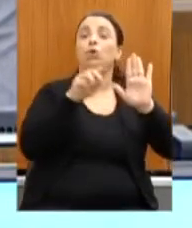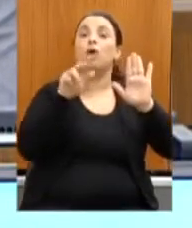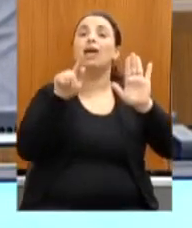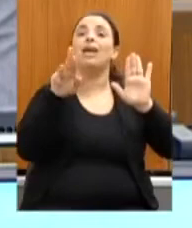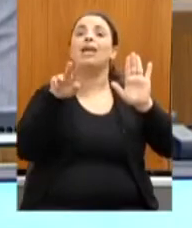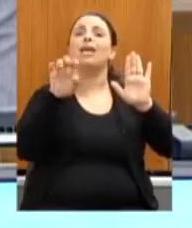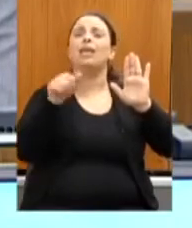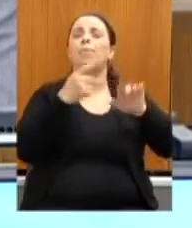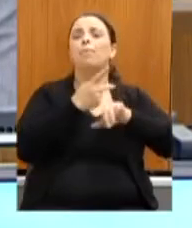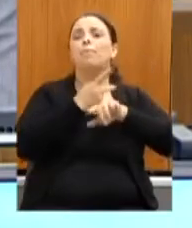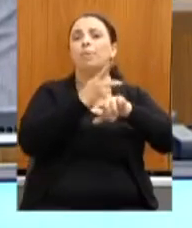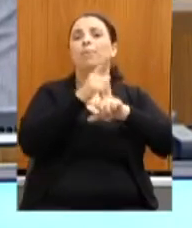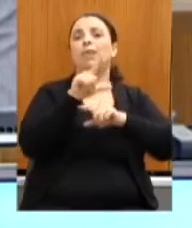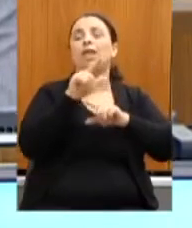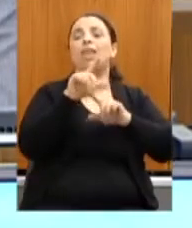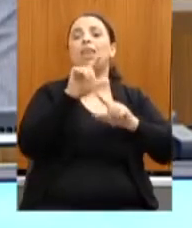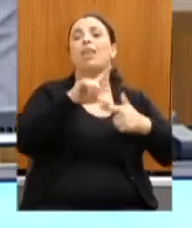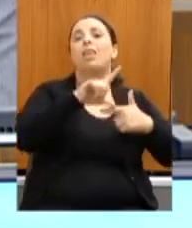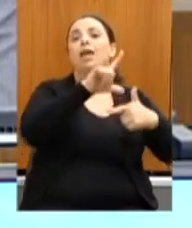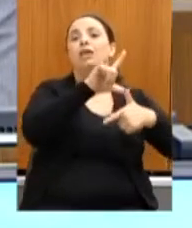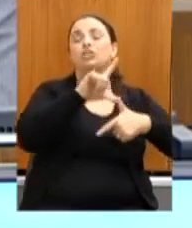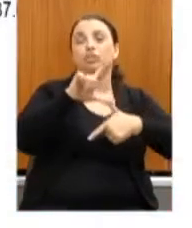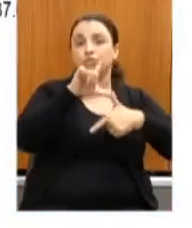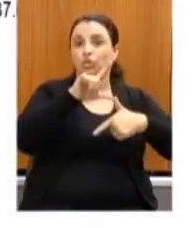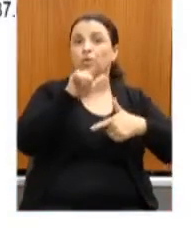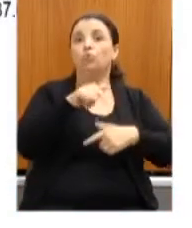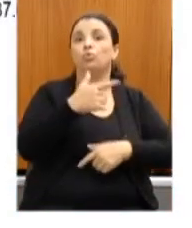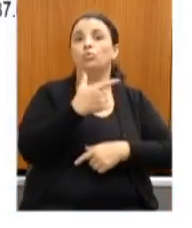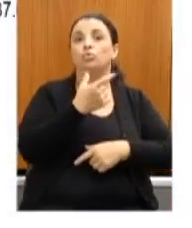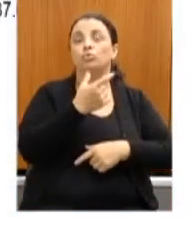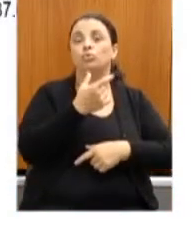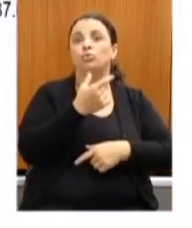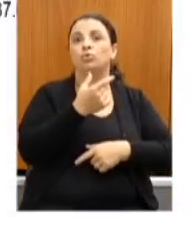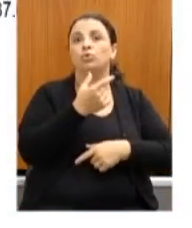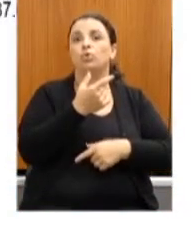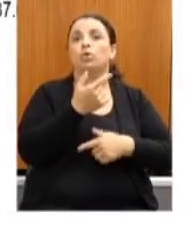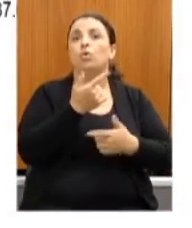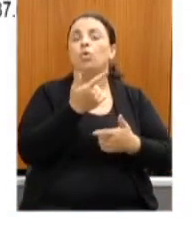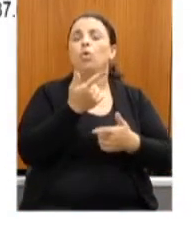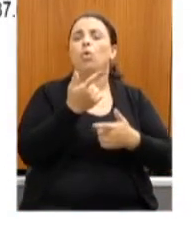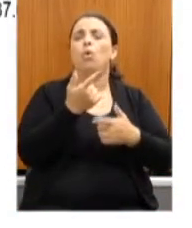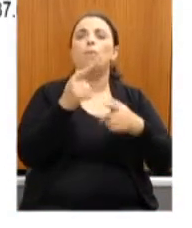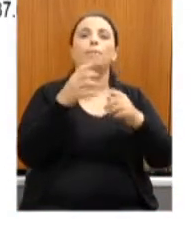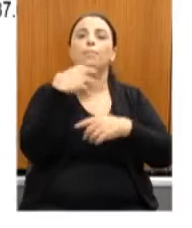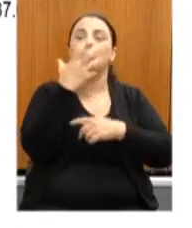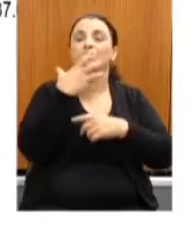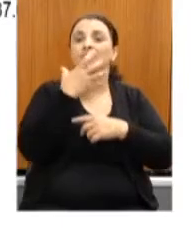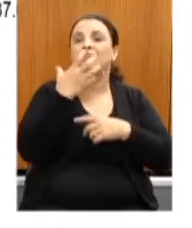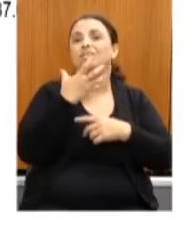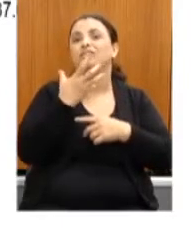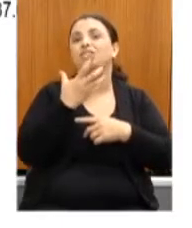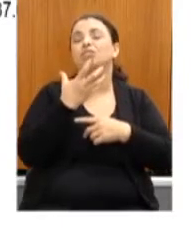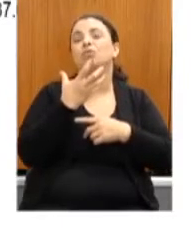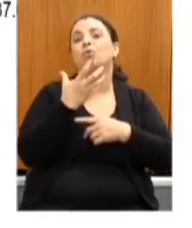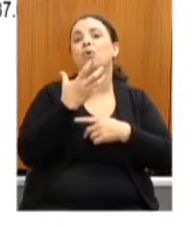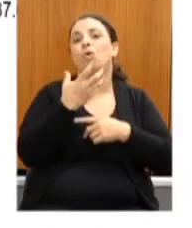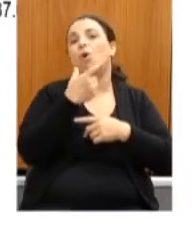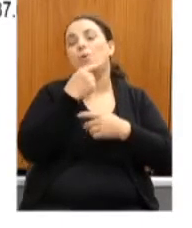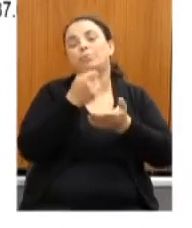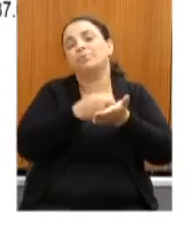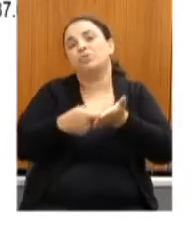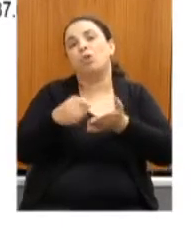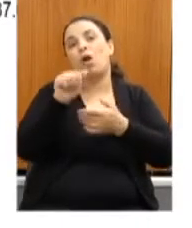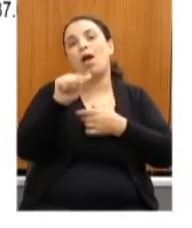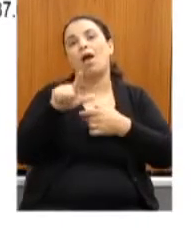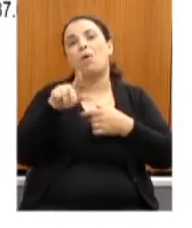gravado na Célula Minas Gerais, com o álbum Obras de Almeida Prado. E quero lembrar também que